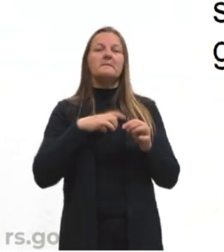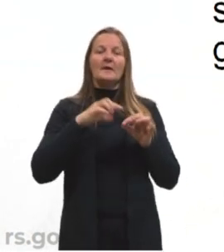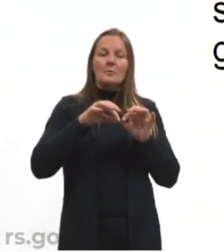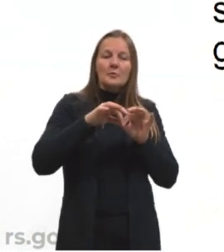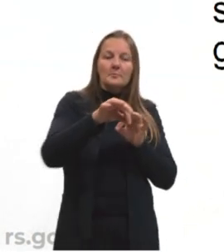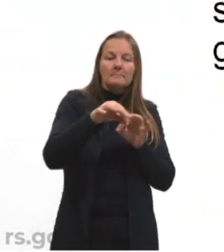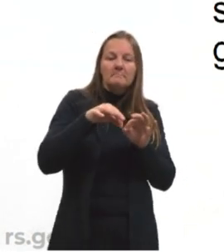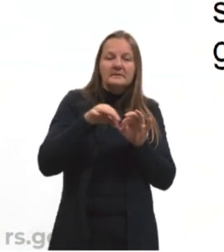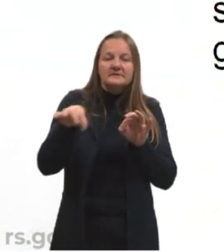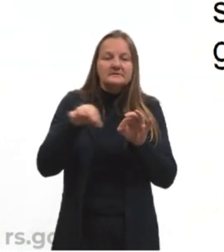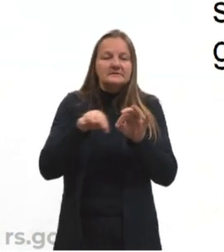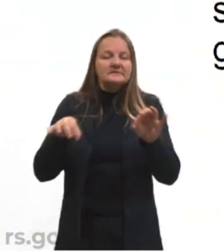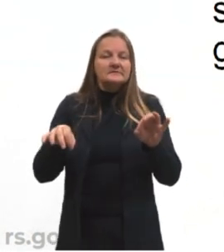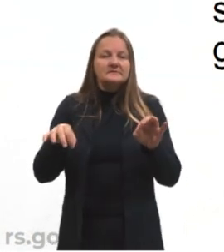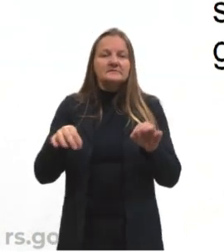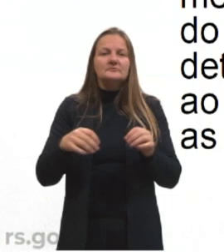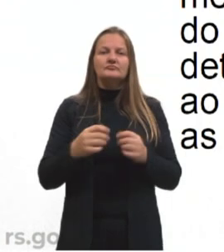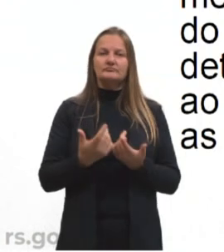e as medidas.